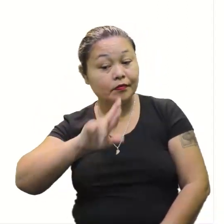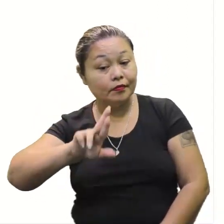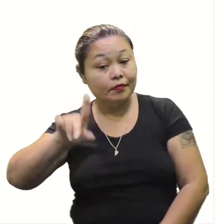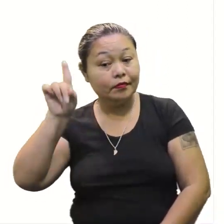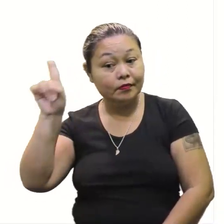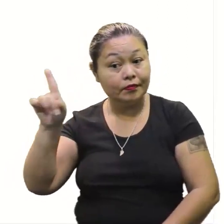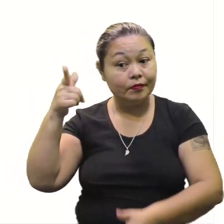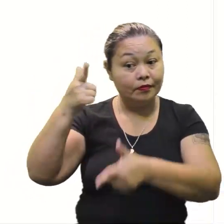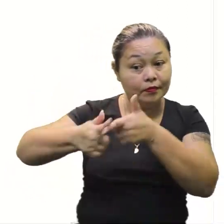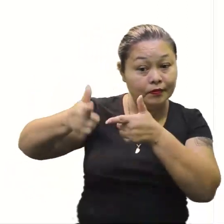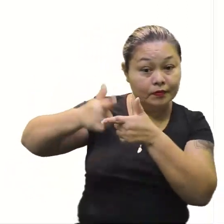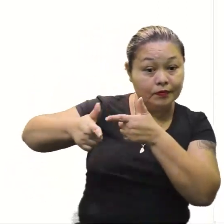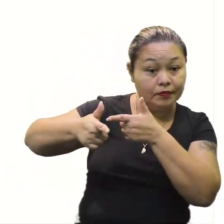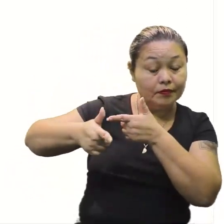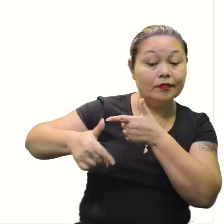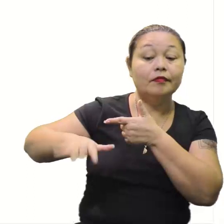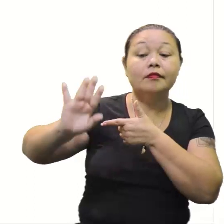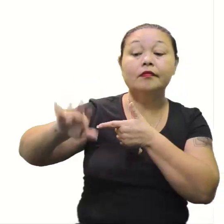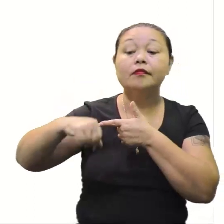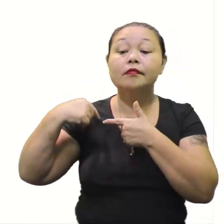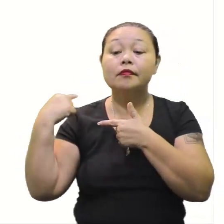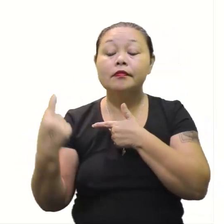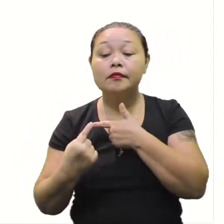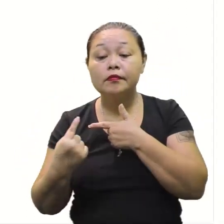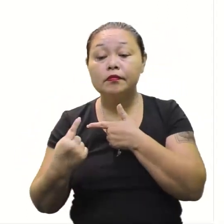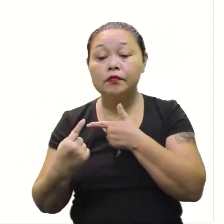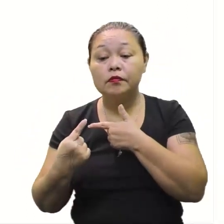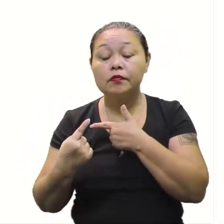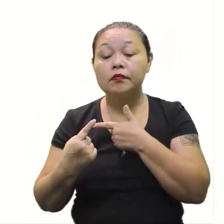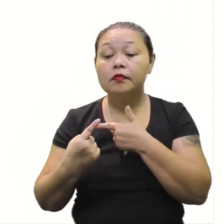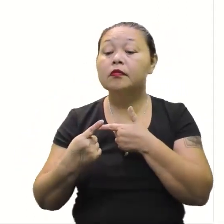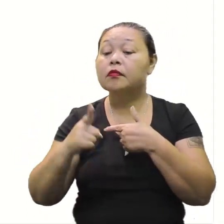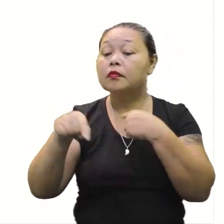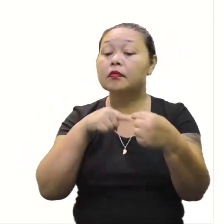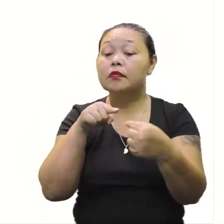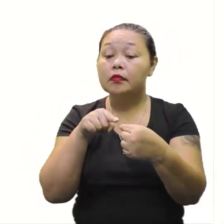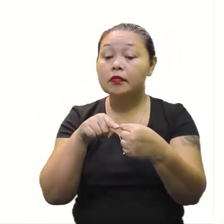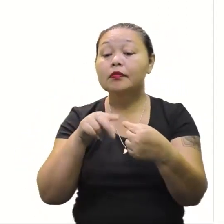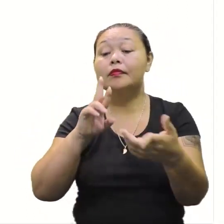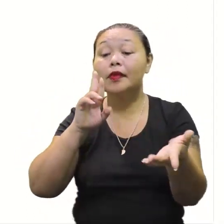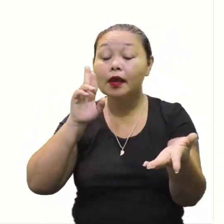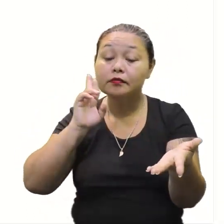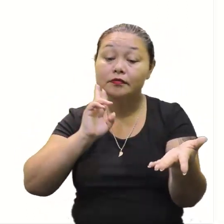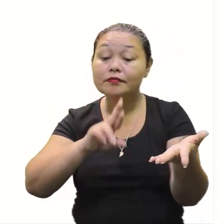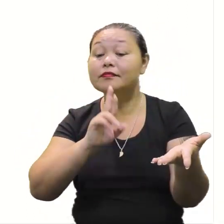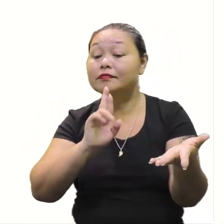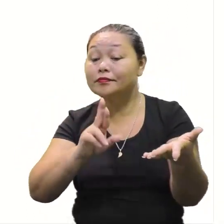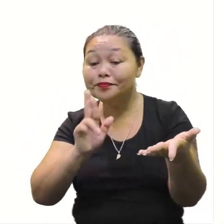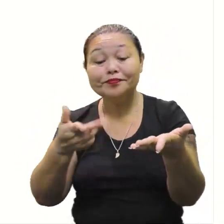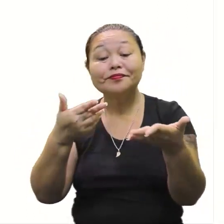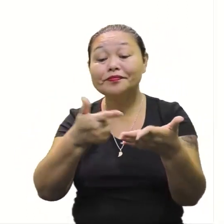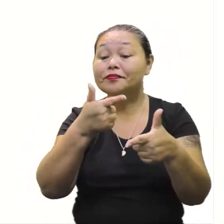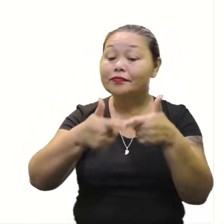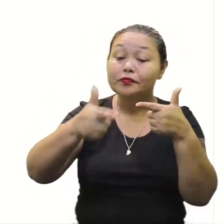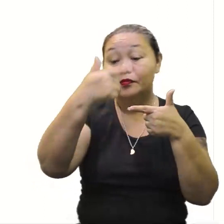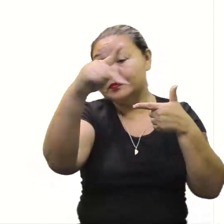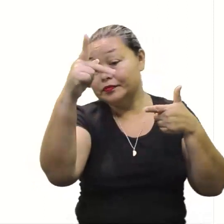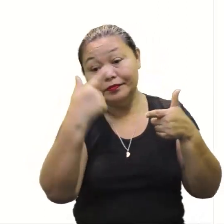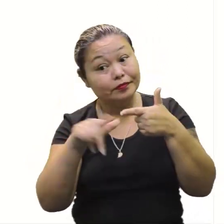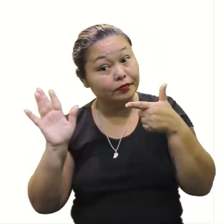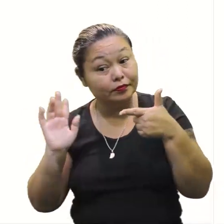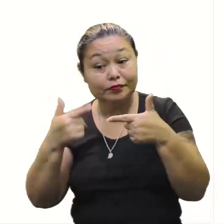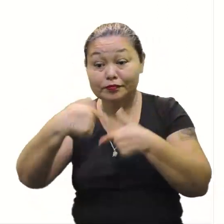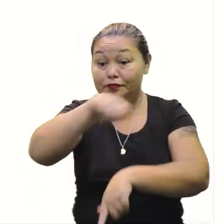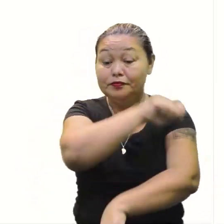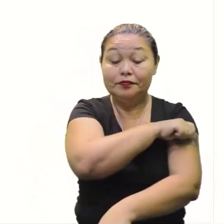esse problema. O nosso maior objetivo aqui sempre é resolver problema, né? Da gente, dos outros,